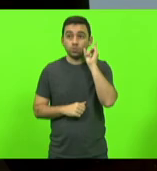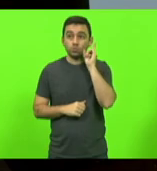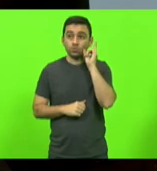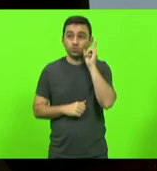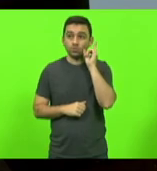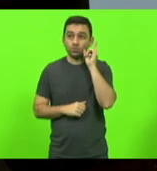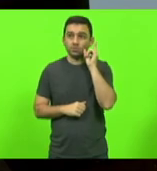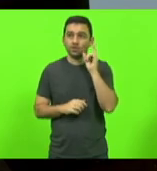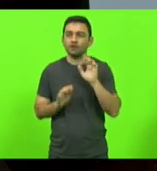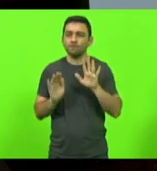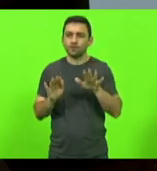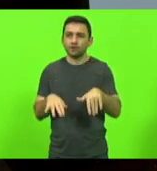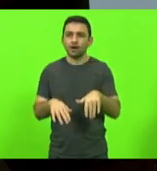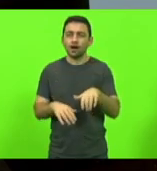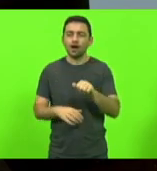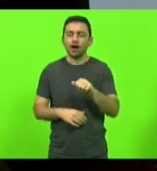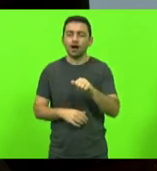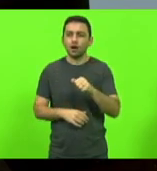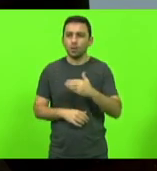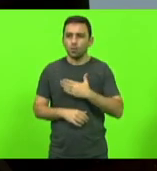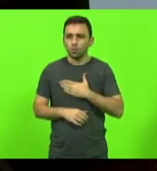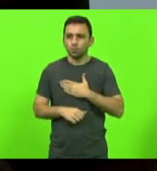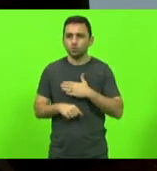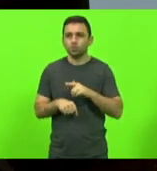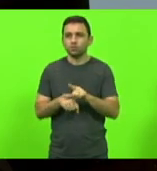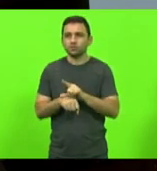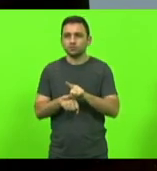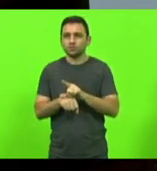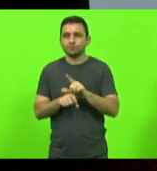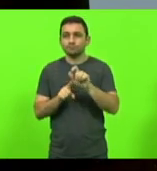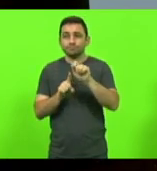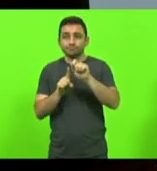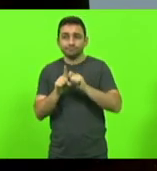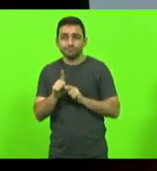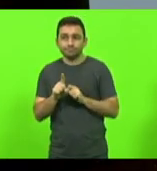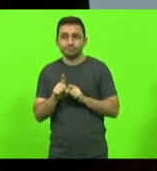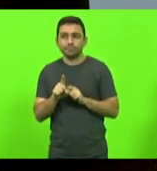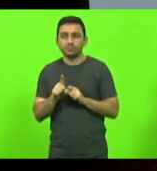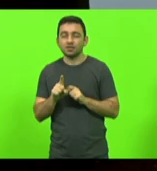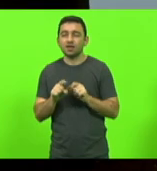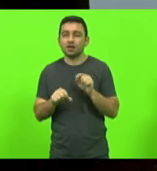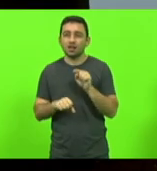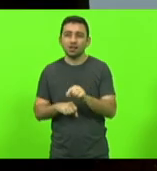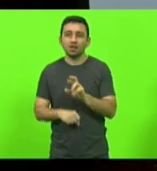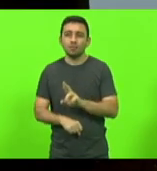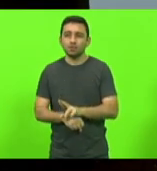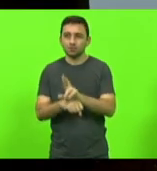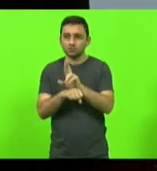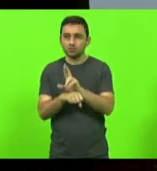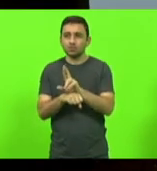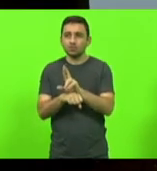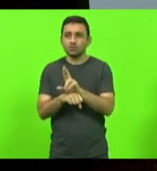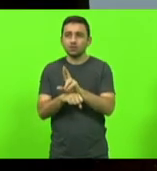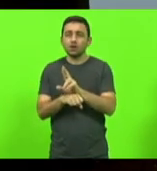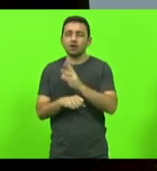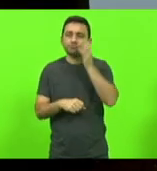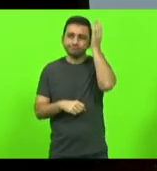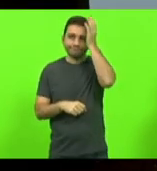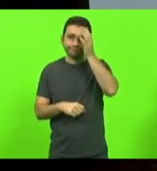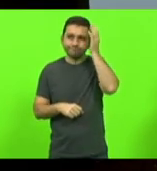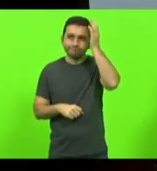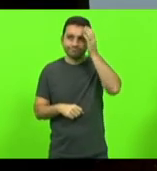terminou o agosto lilás, mês que representa a conscientização